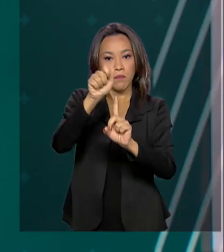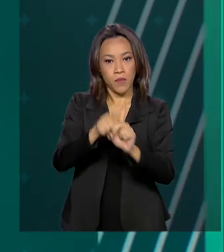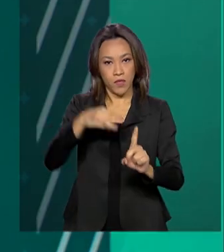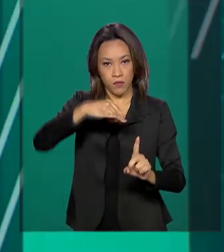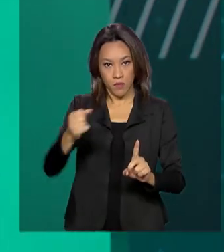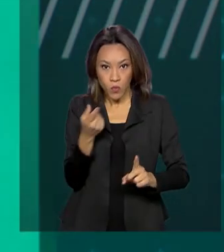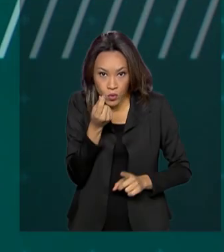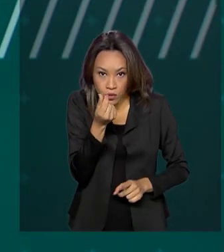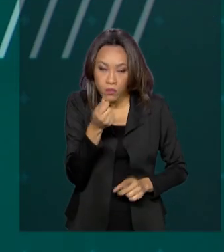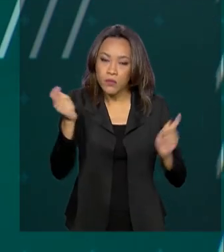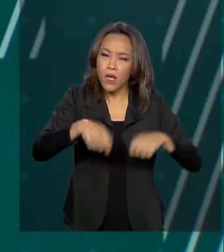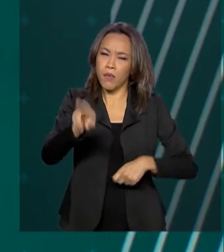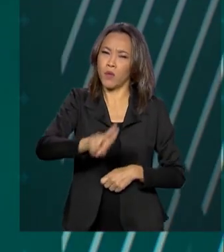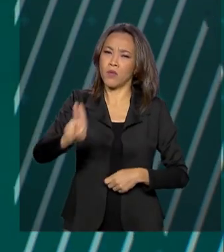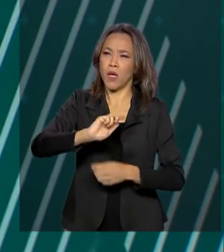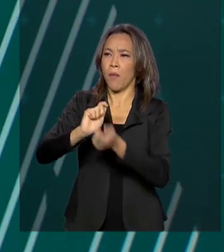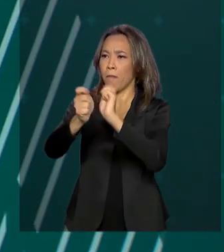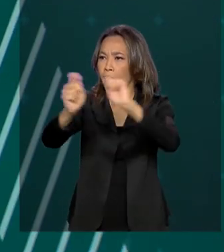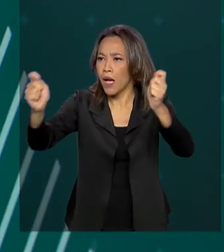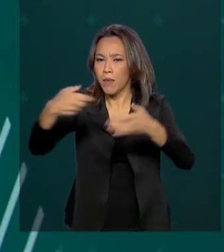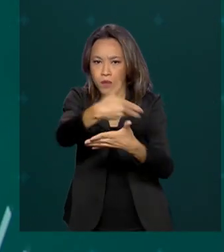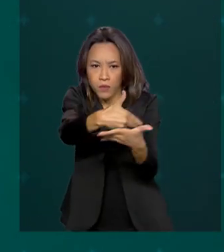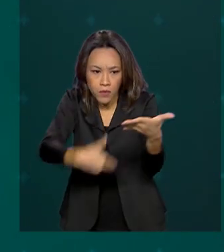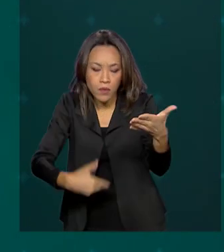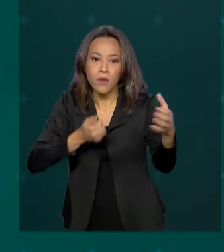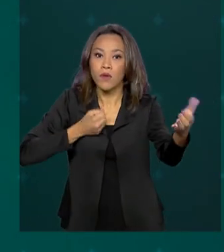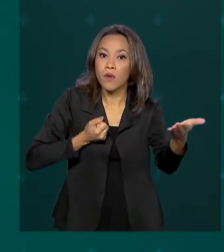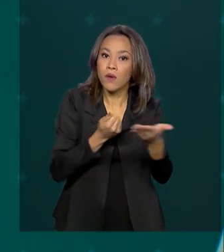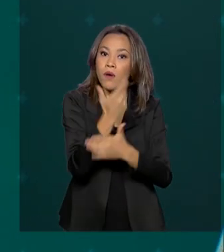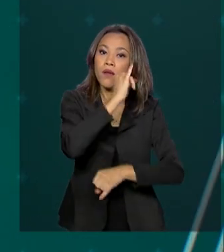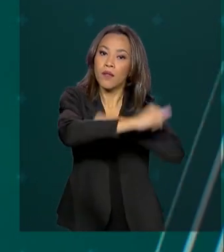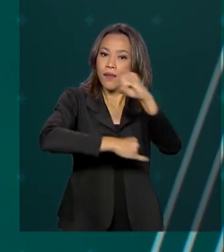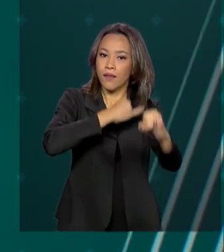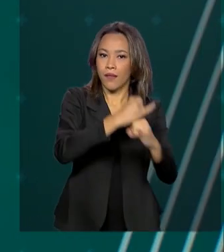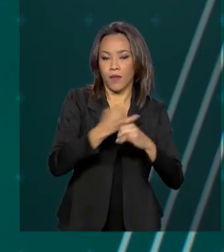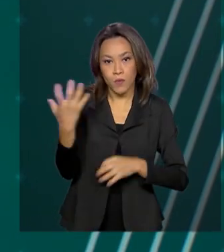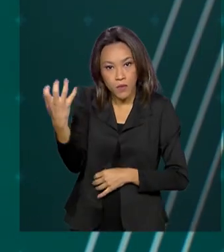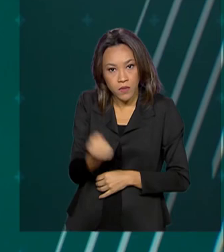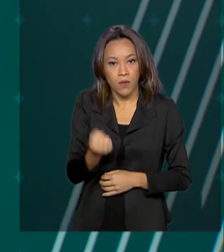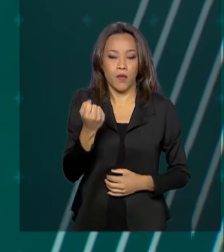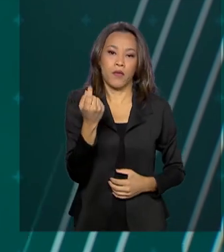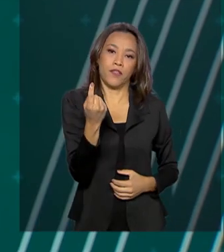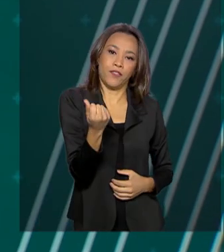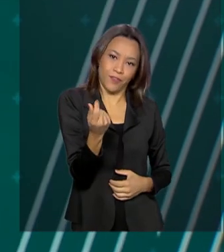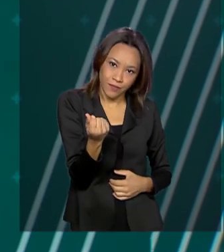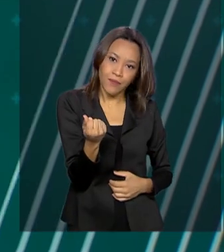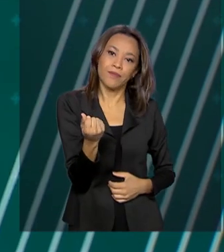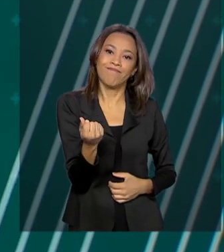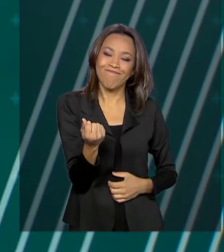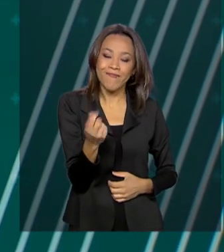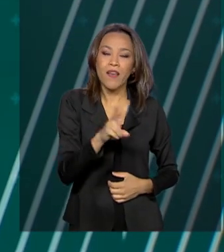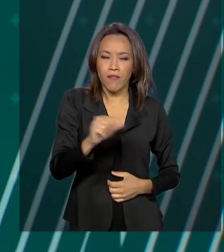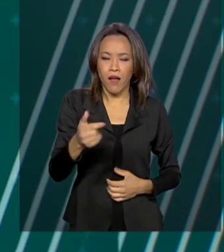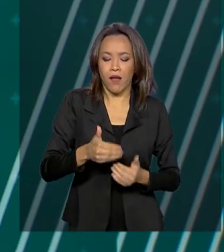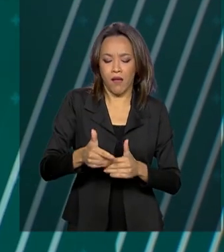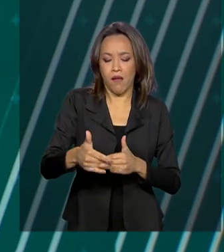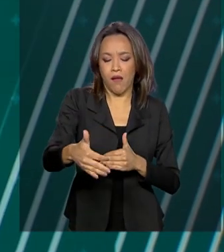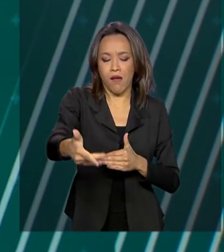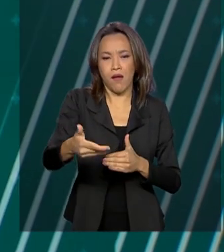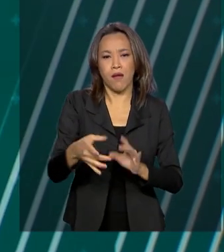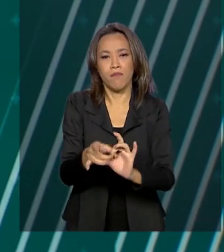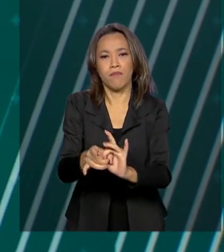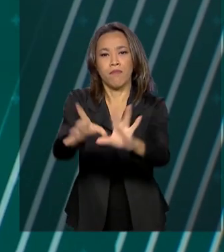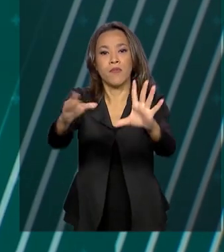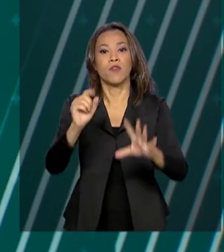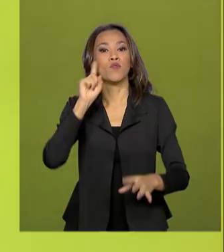usado para pagamentos de boletos e compras pela internet. O saque em espécie para esse grupo será liberado no dia 4